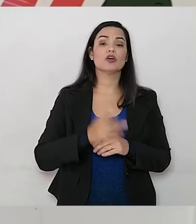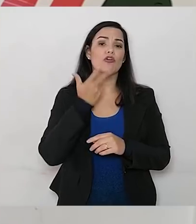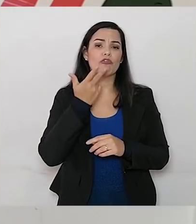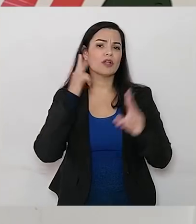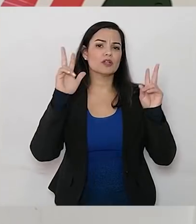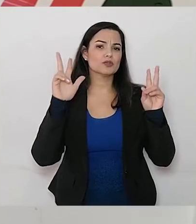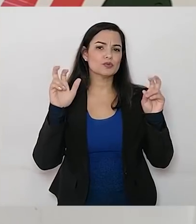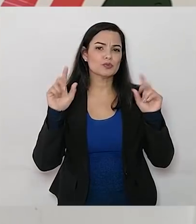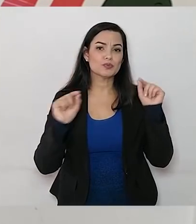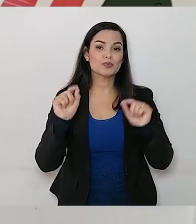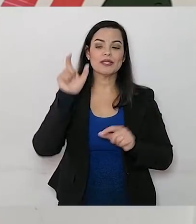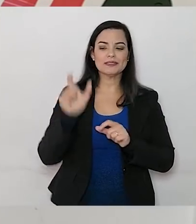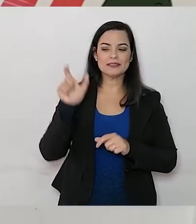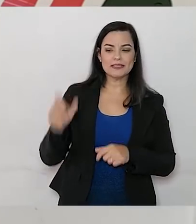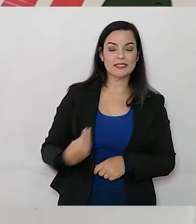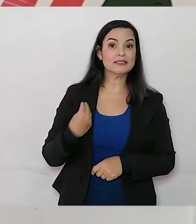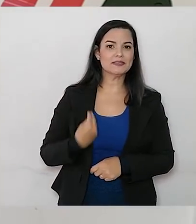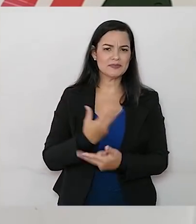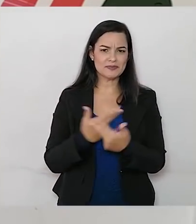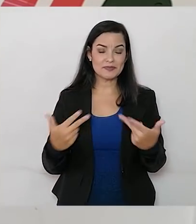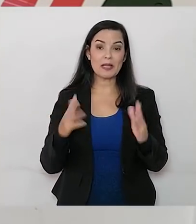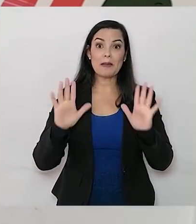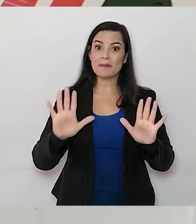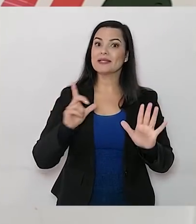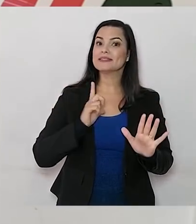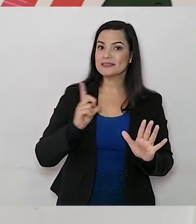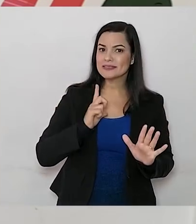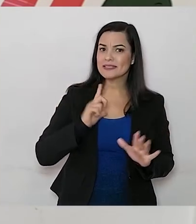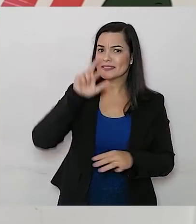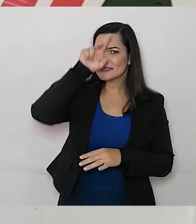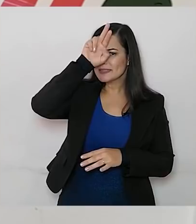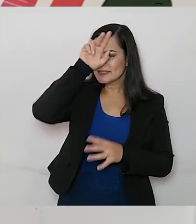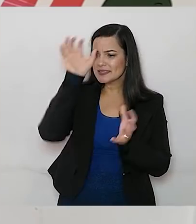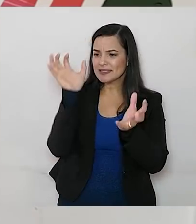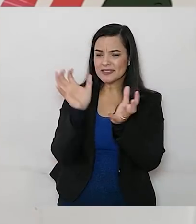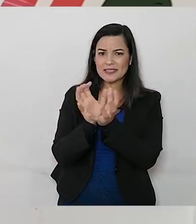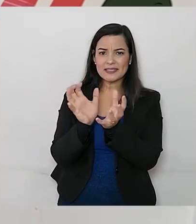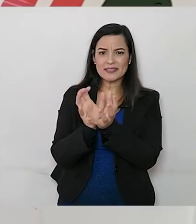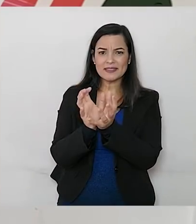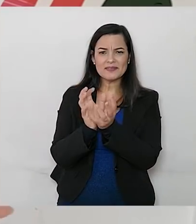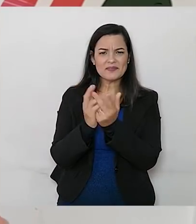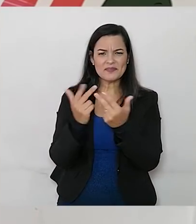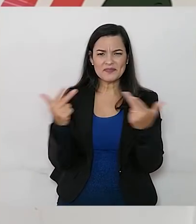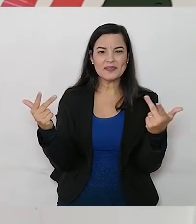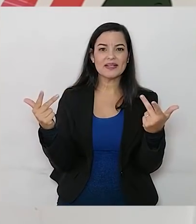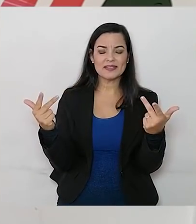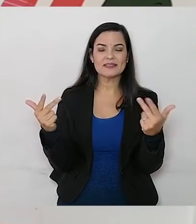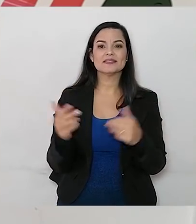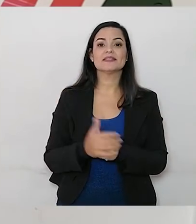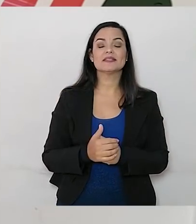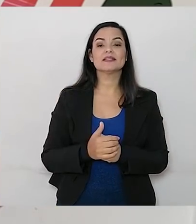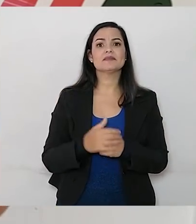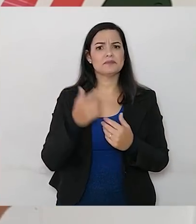principalmente, lá nós temos grande quantidade de insetos. Vocês perceberam? Então, para conversar um